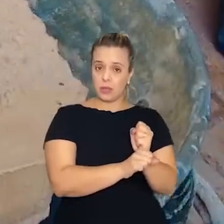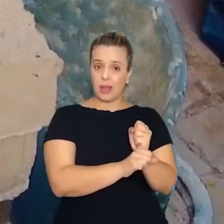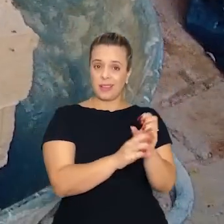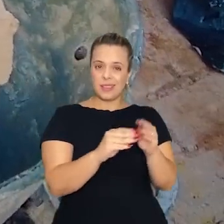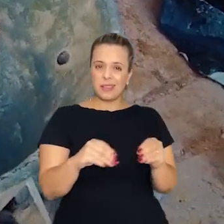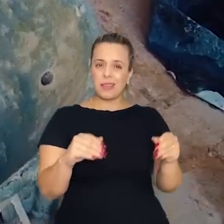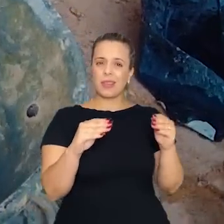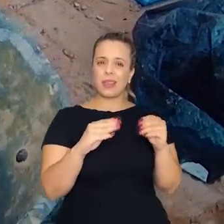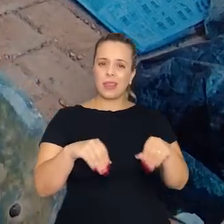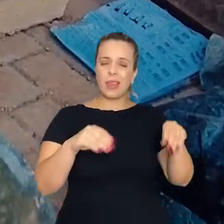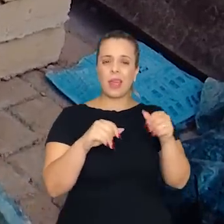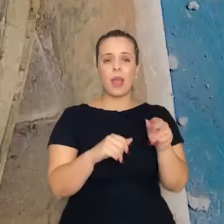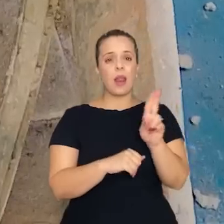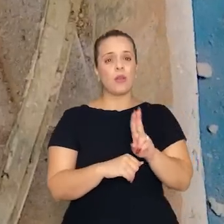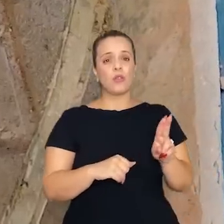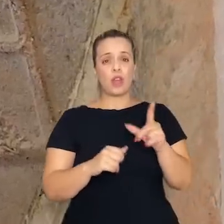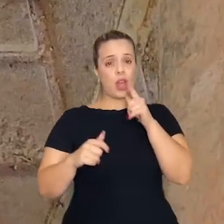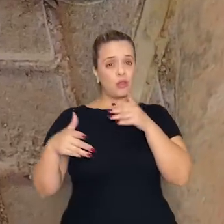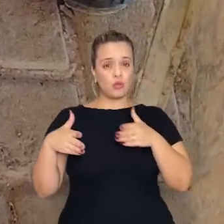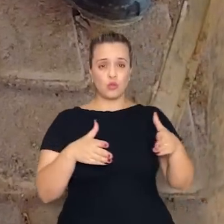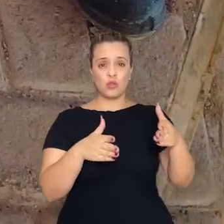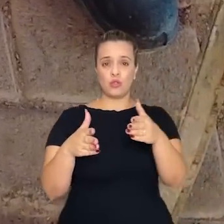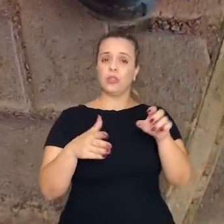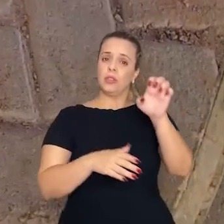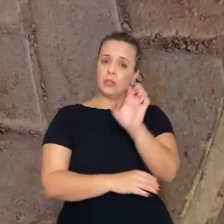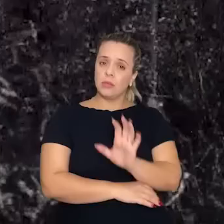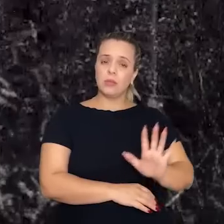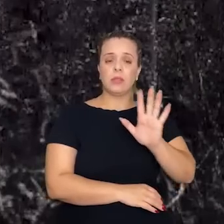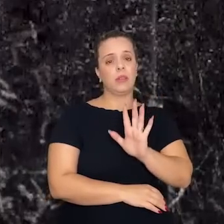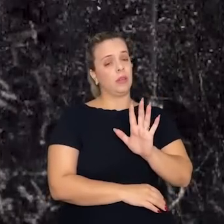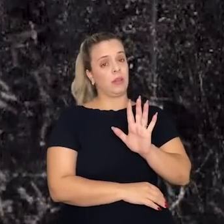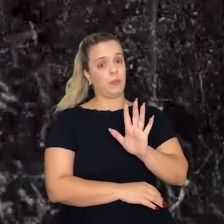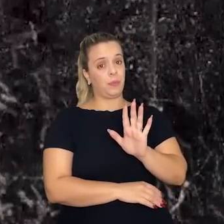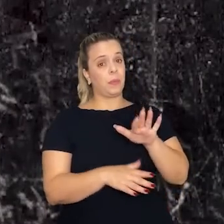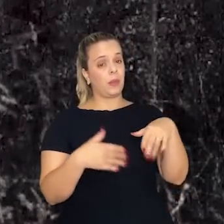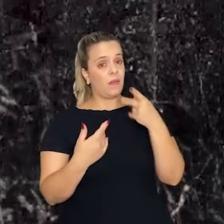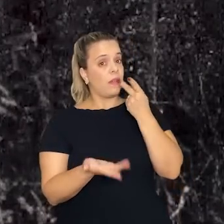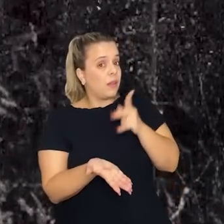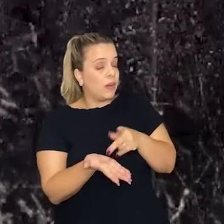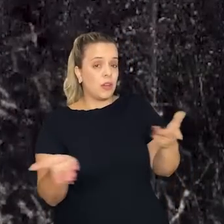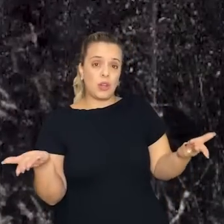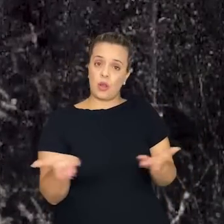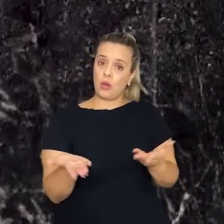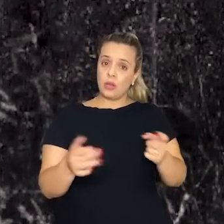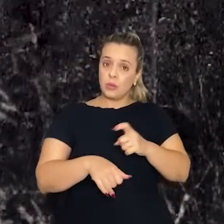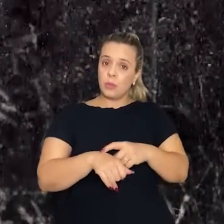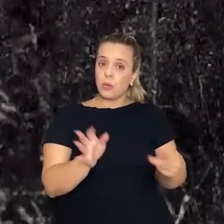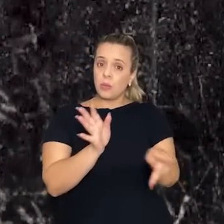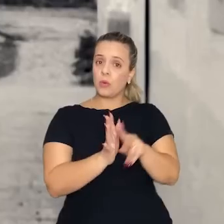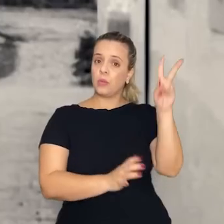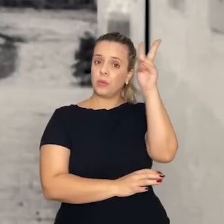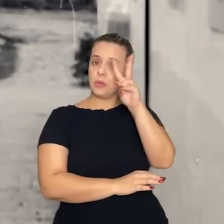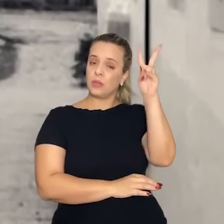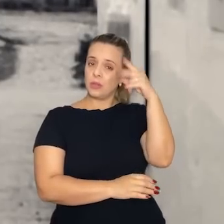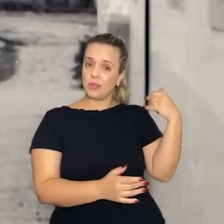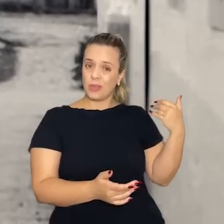provavelmente chegou um corvo aqui da região. que na verdade, nesse momento da história, era